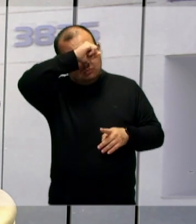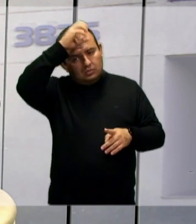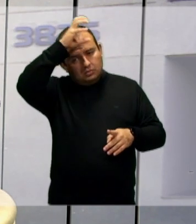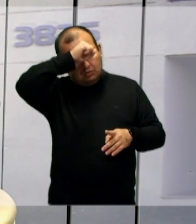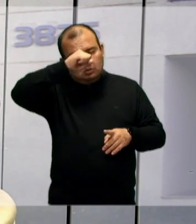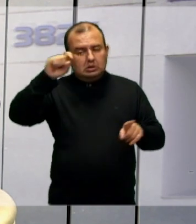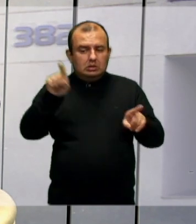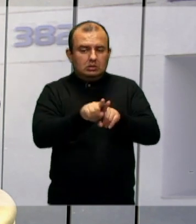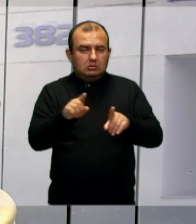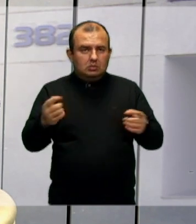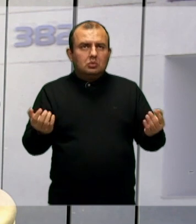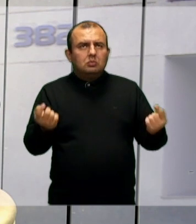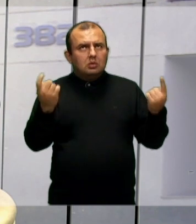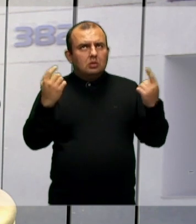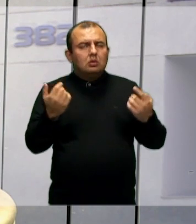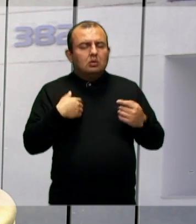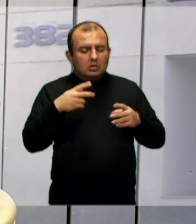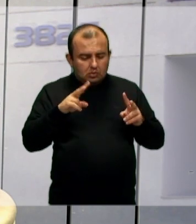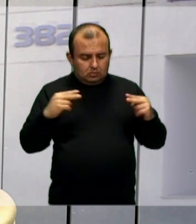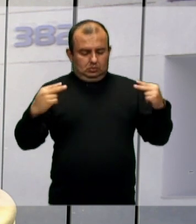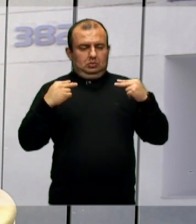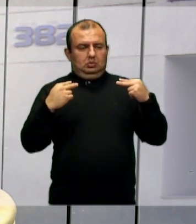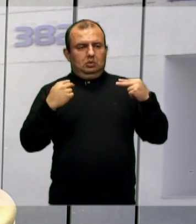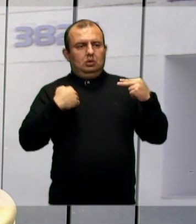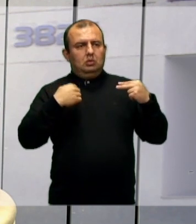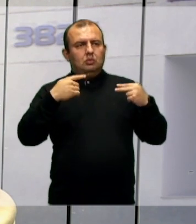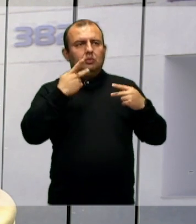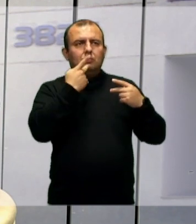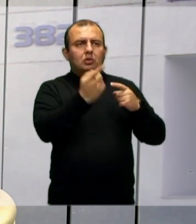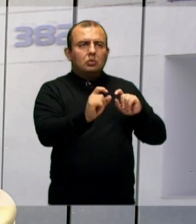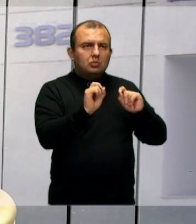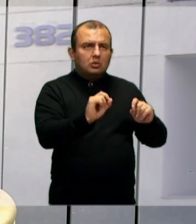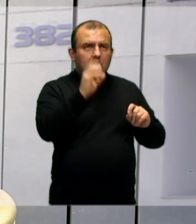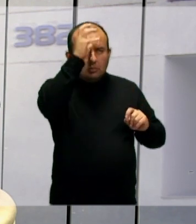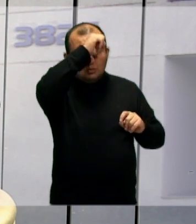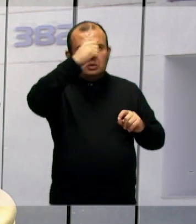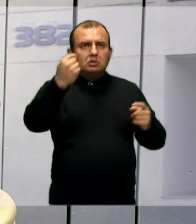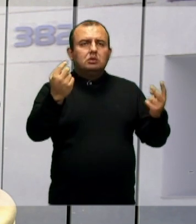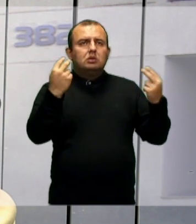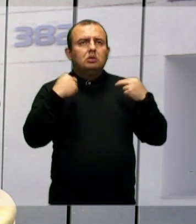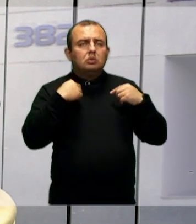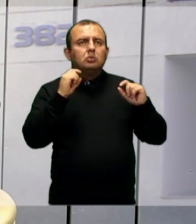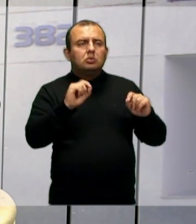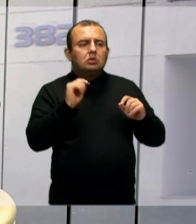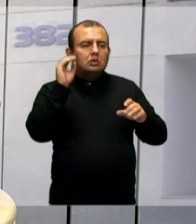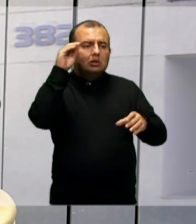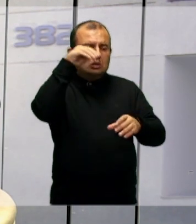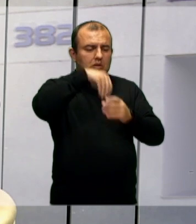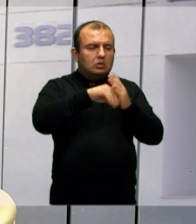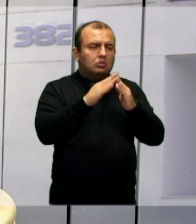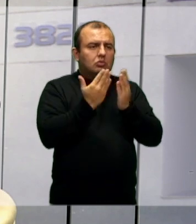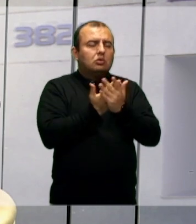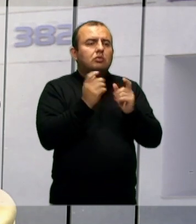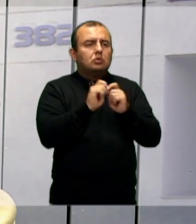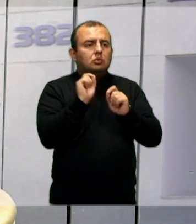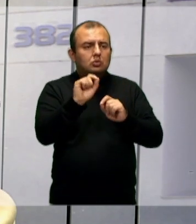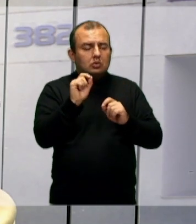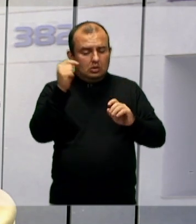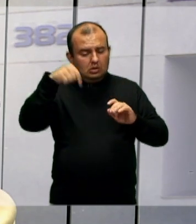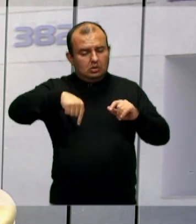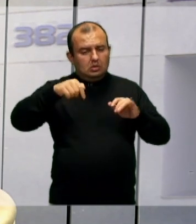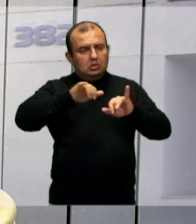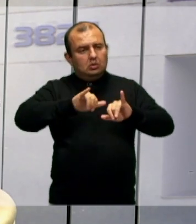também sobre mim, sobre eu, sobre o eu podia falar, o eu podia fazer dentro da escola, porque na nossa campanha a gente